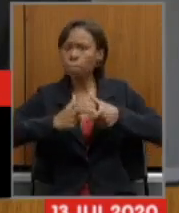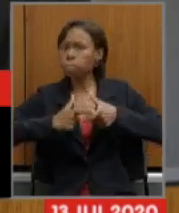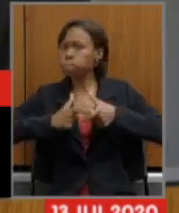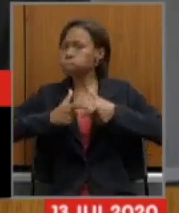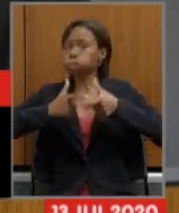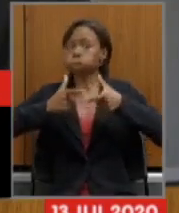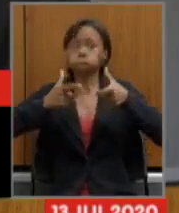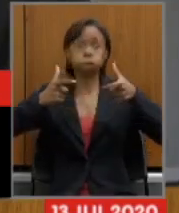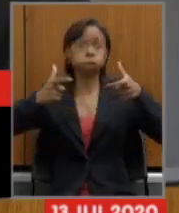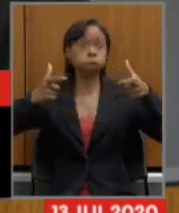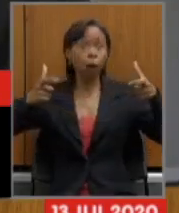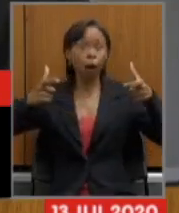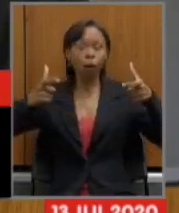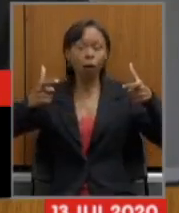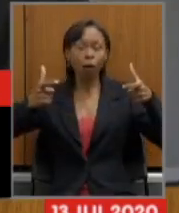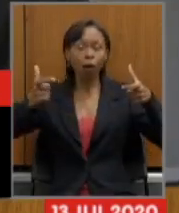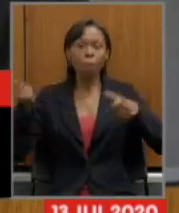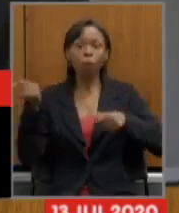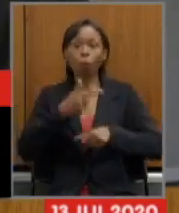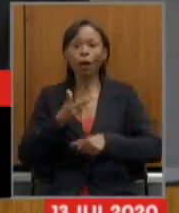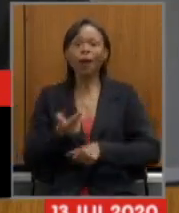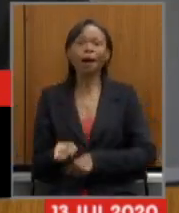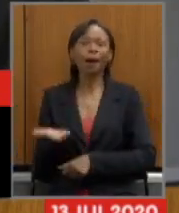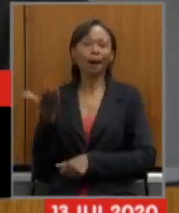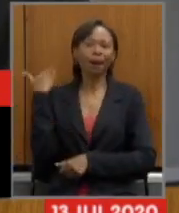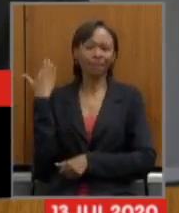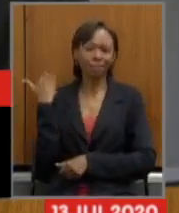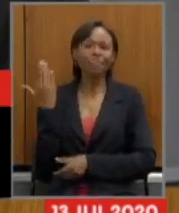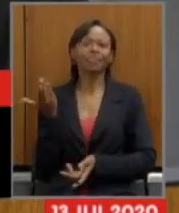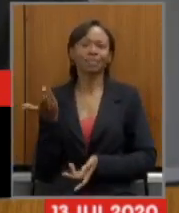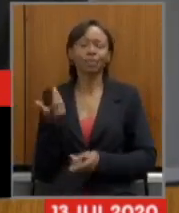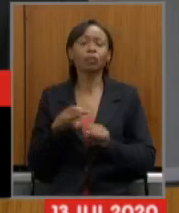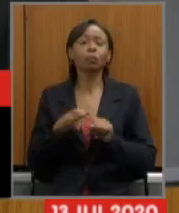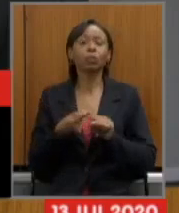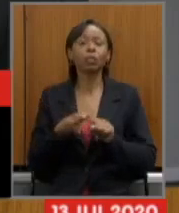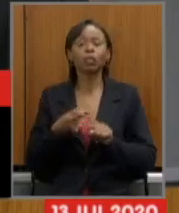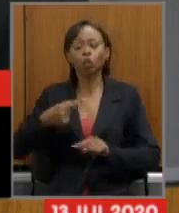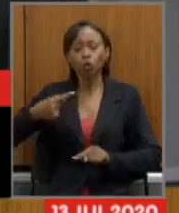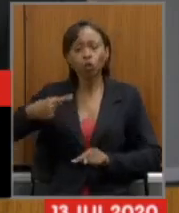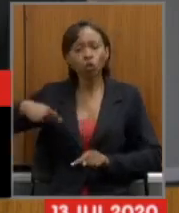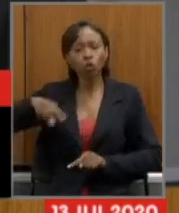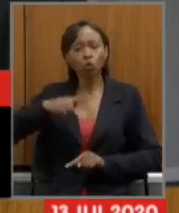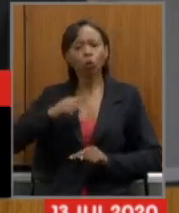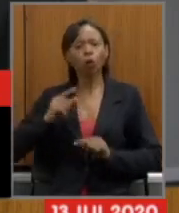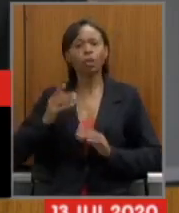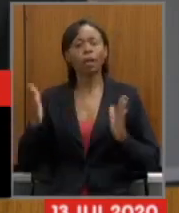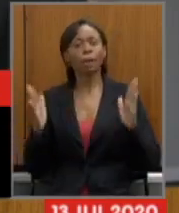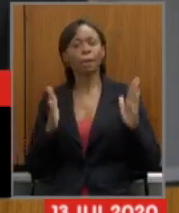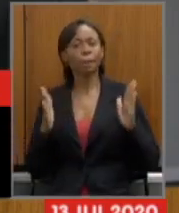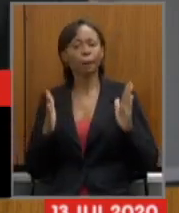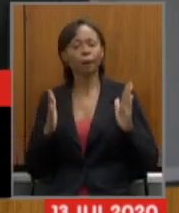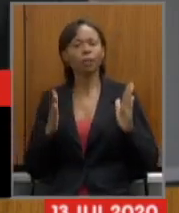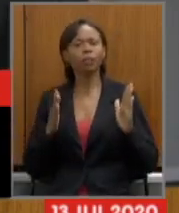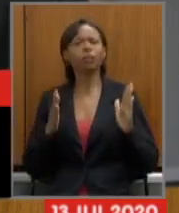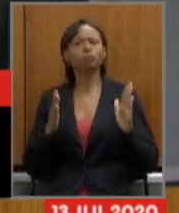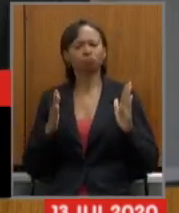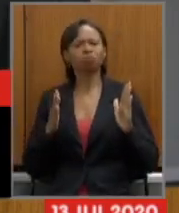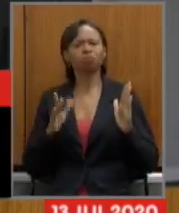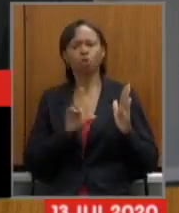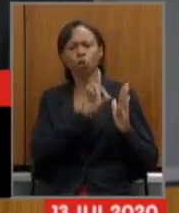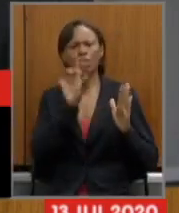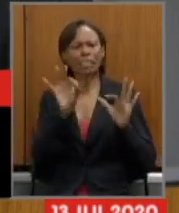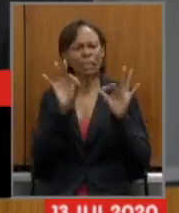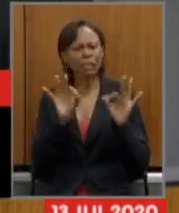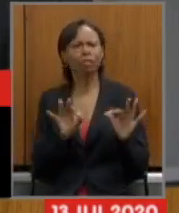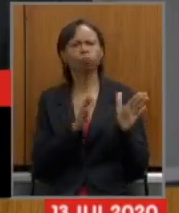porque nós colocamos em dia toda a rede conveniada do Ipseng assim como nós fizemos com o